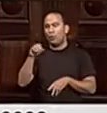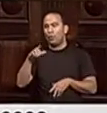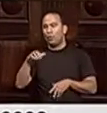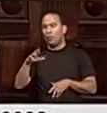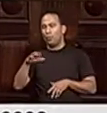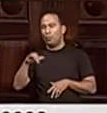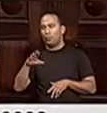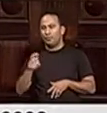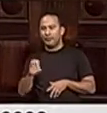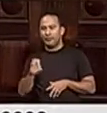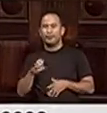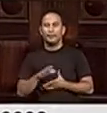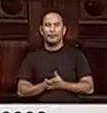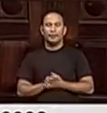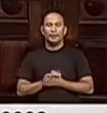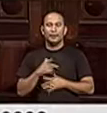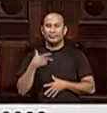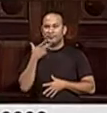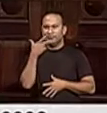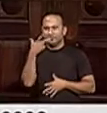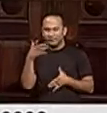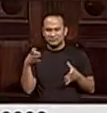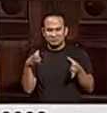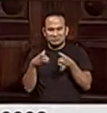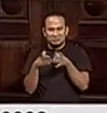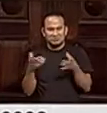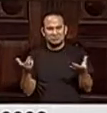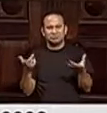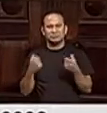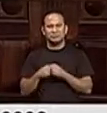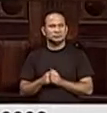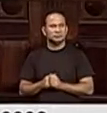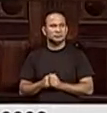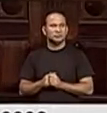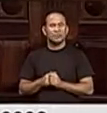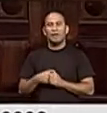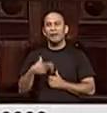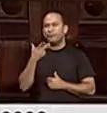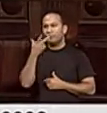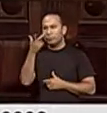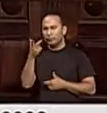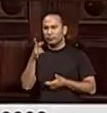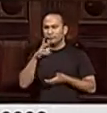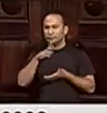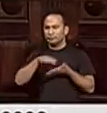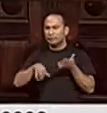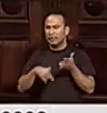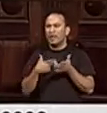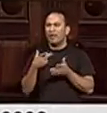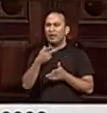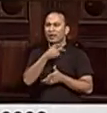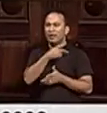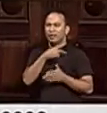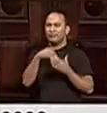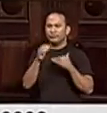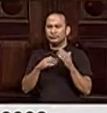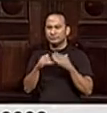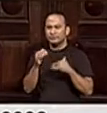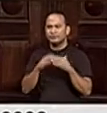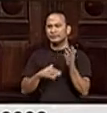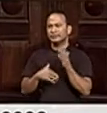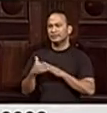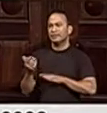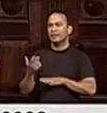nomeações de pessoas estranhos aos quadros dessa companhia. Foram exonerados os funcionários de carreira, alguns